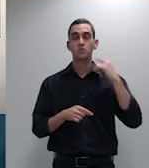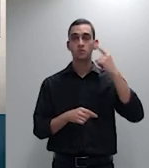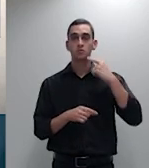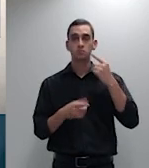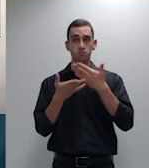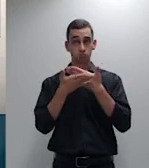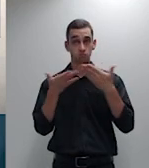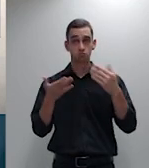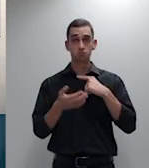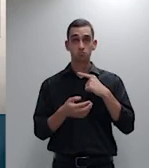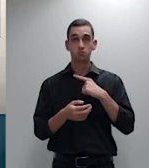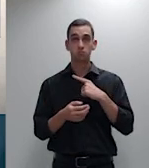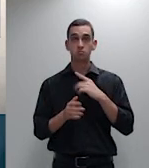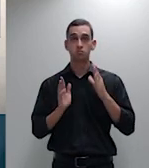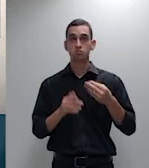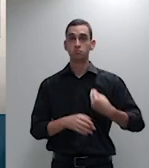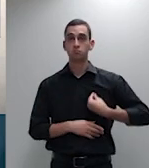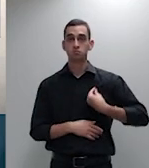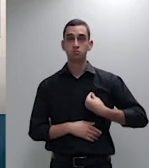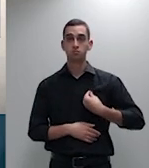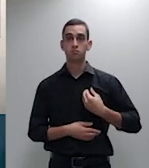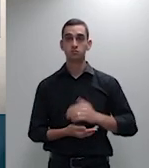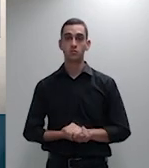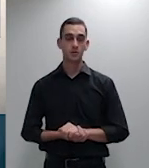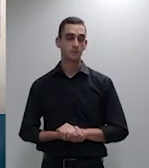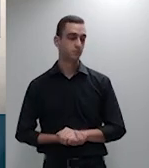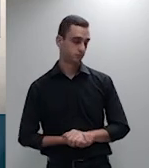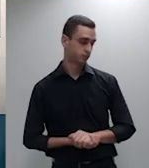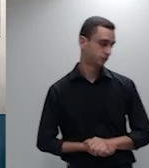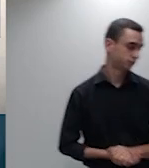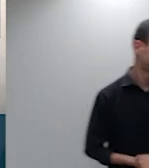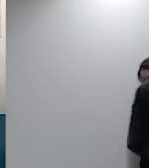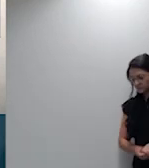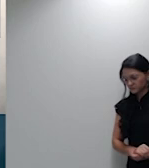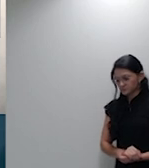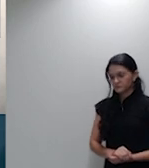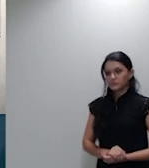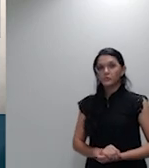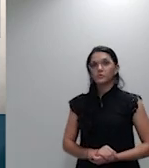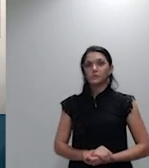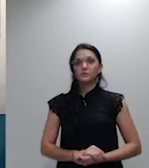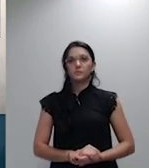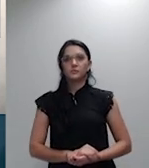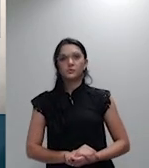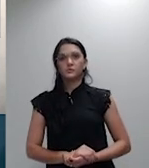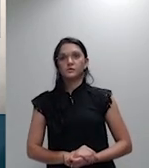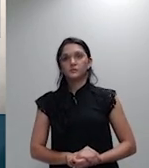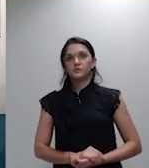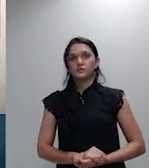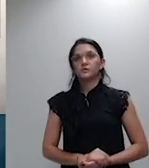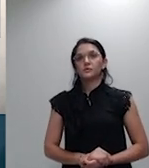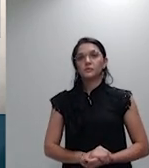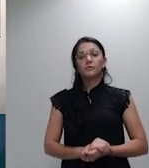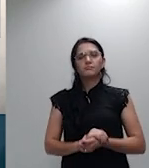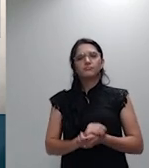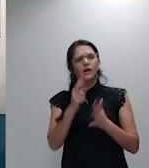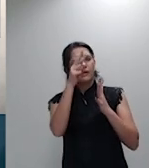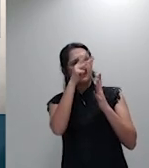Pela FEBRABAN, por mim, sem problema, excelência. Eu vou precisar de quatro, cinco minutos somente. Ok, doutor Maurício, de acordo, doutor Maurício?